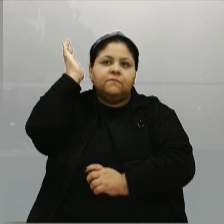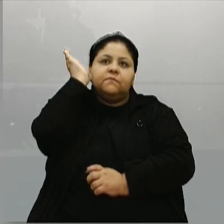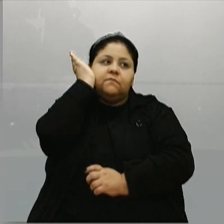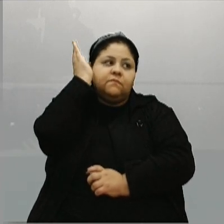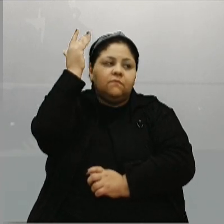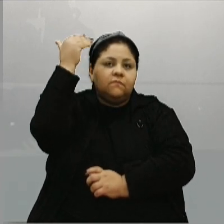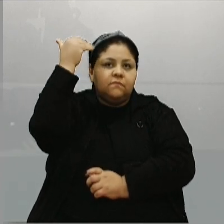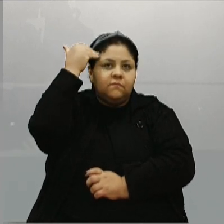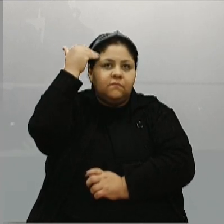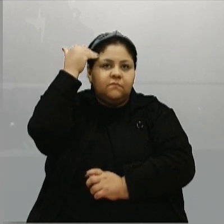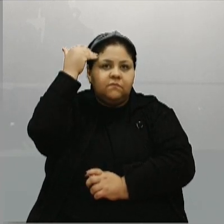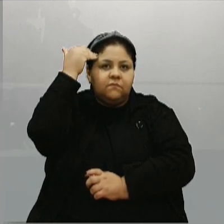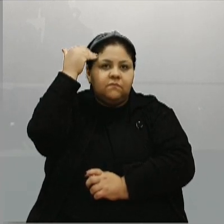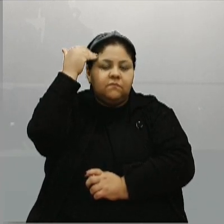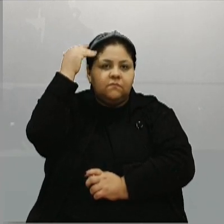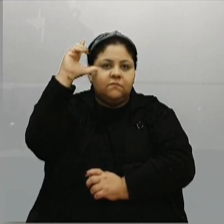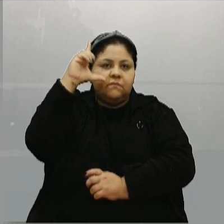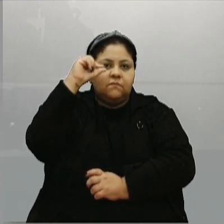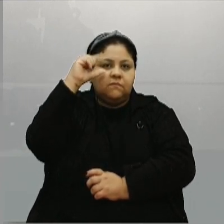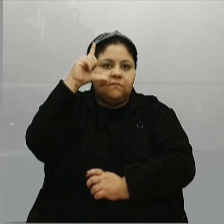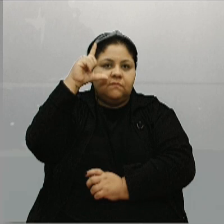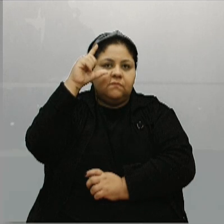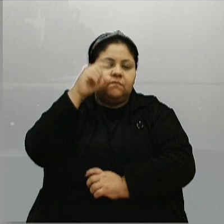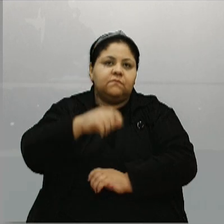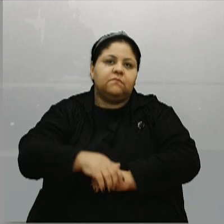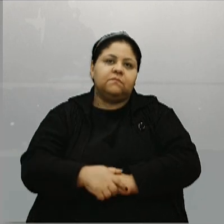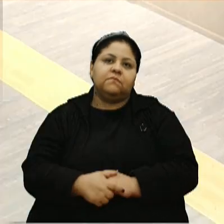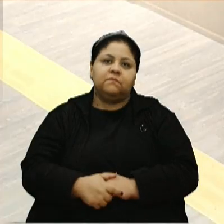Felipe Gremelmaier e Scalco.